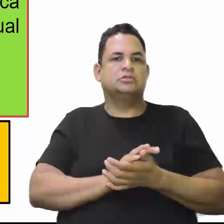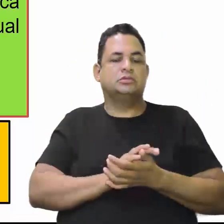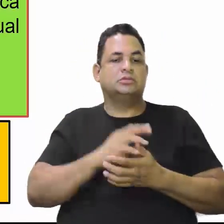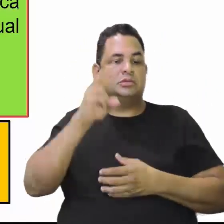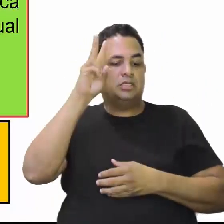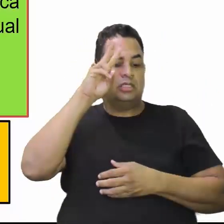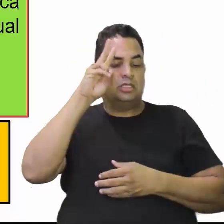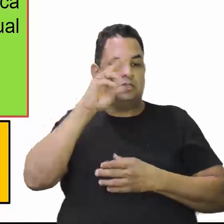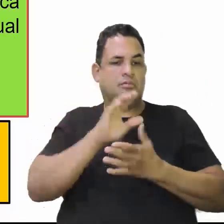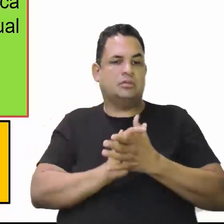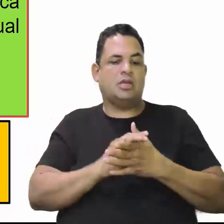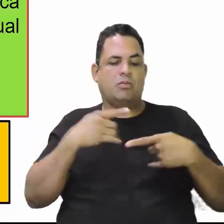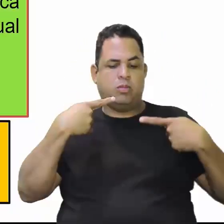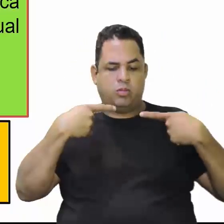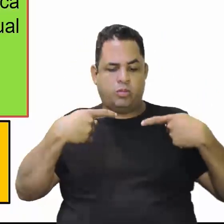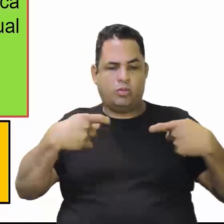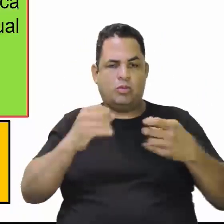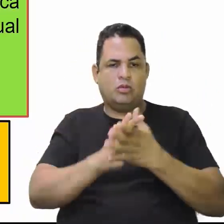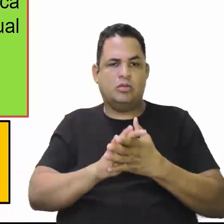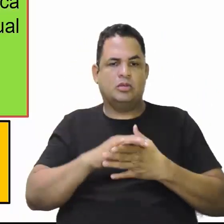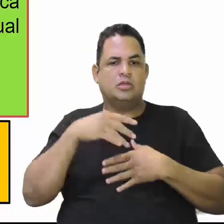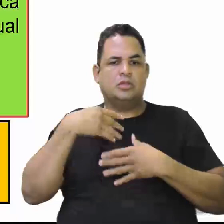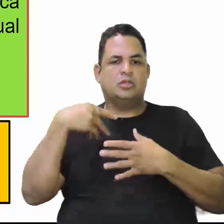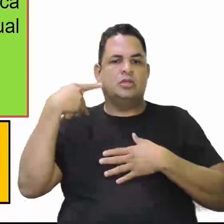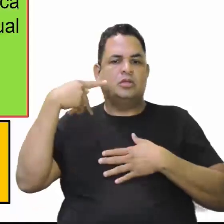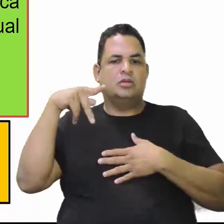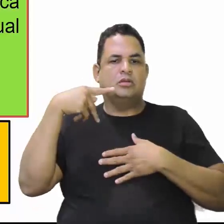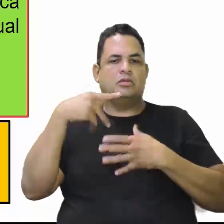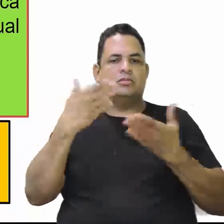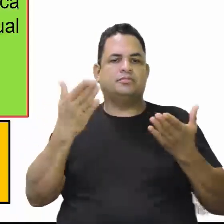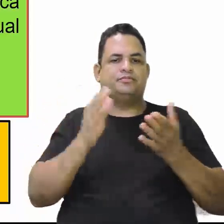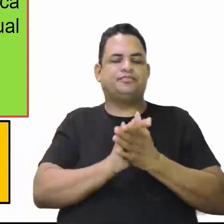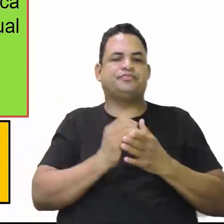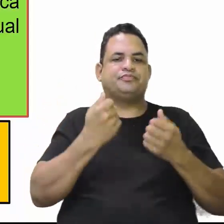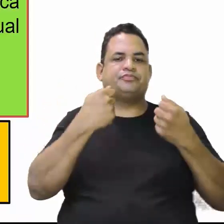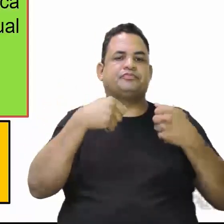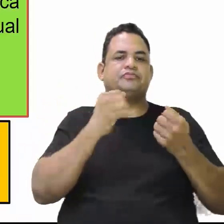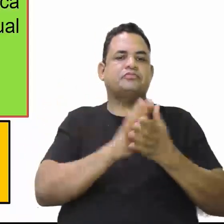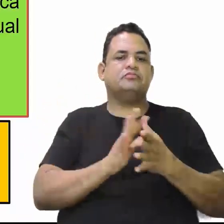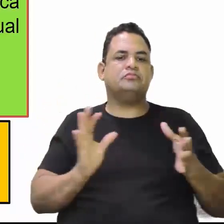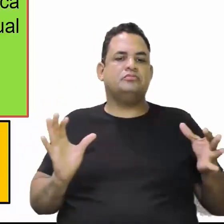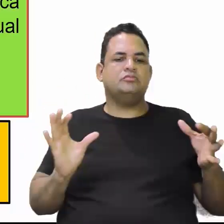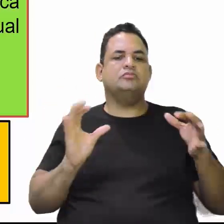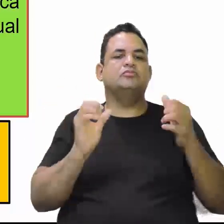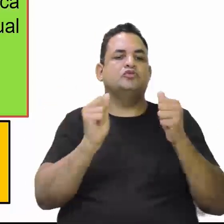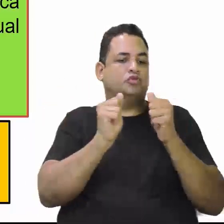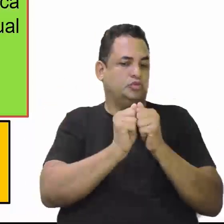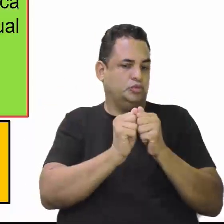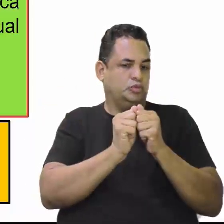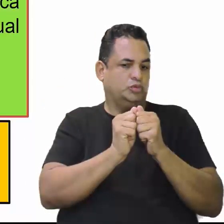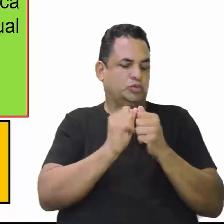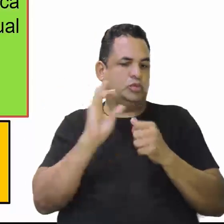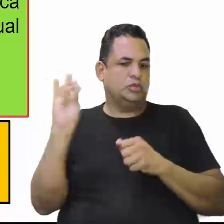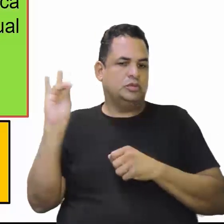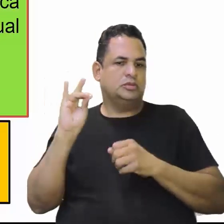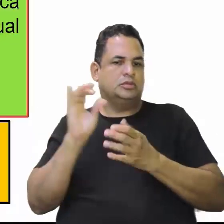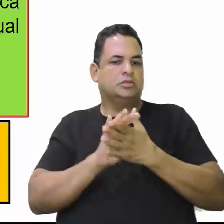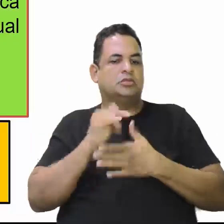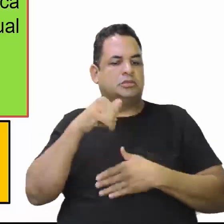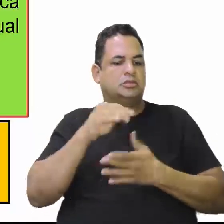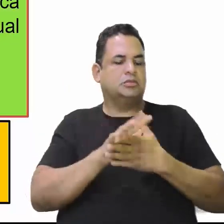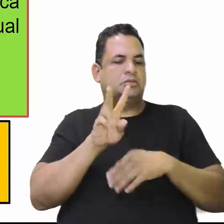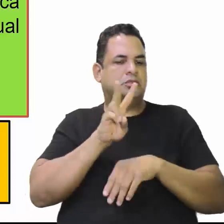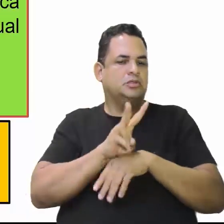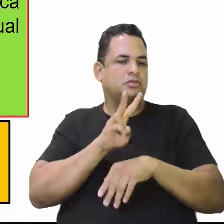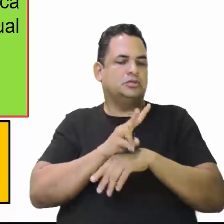Pois é, aqui nós tivemos um porto que o Paraguai poderia fazer aliança com a Bolívia e aqui estaria protegido.